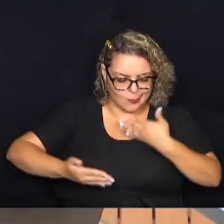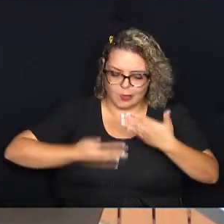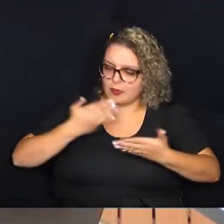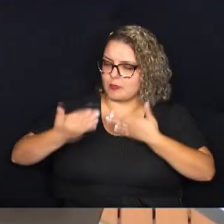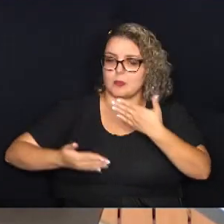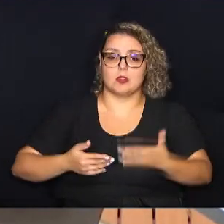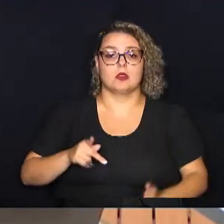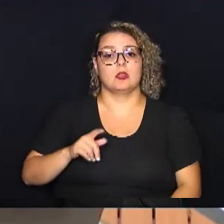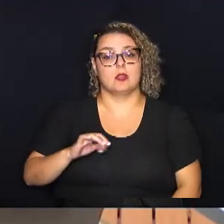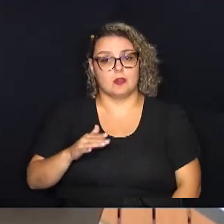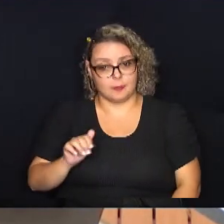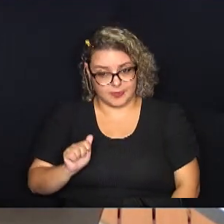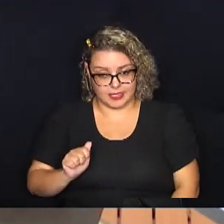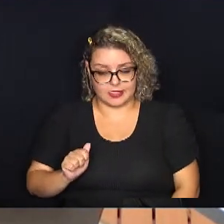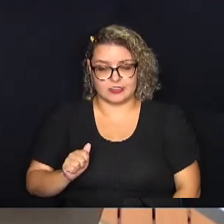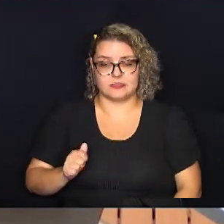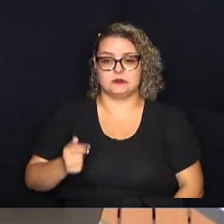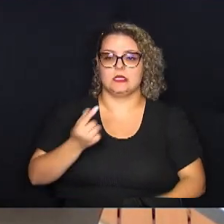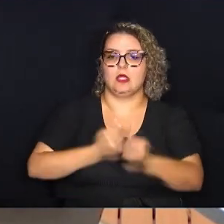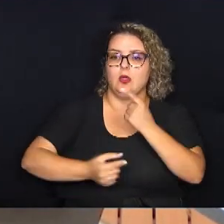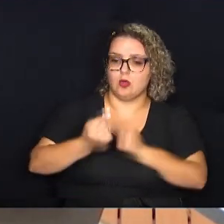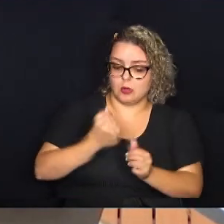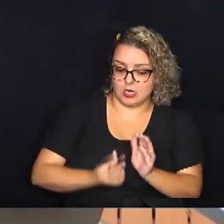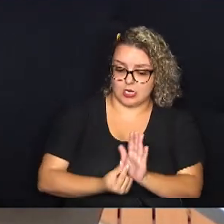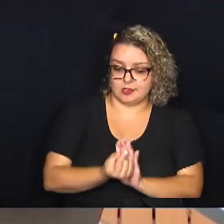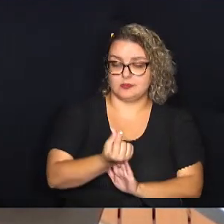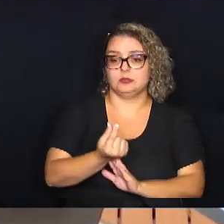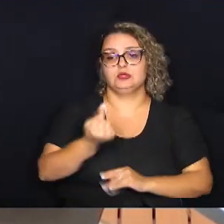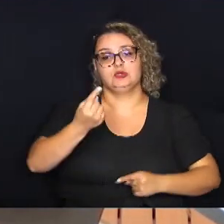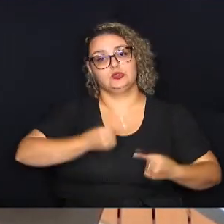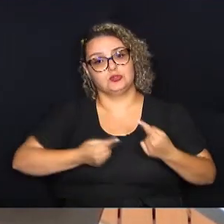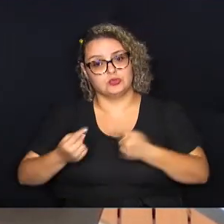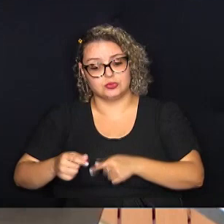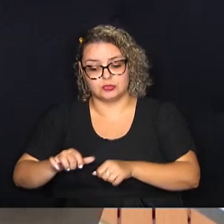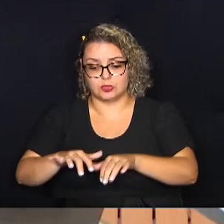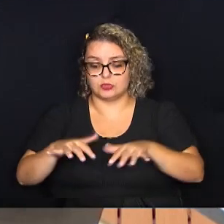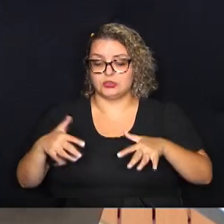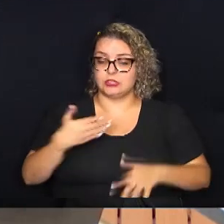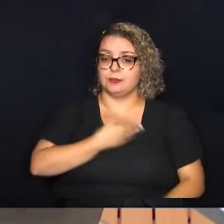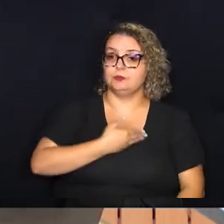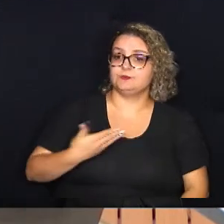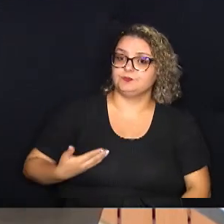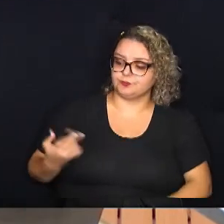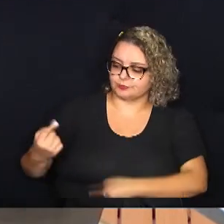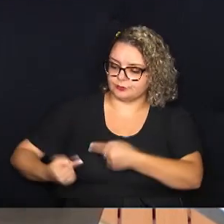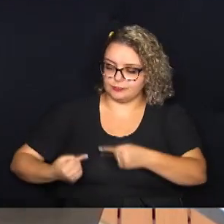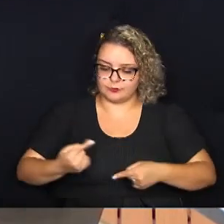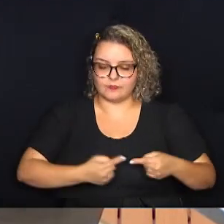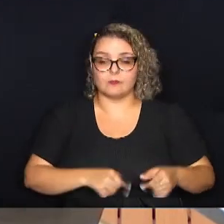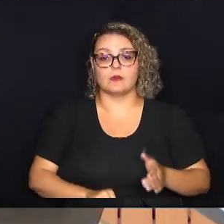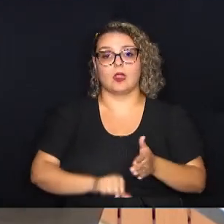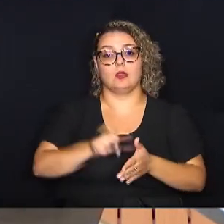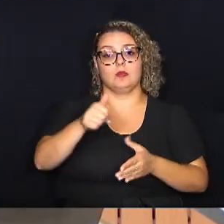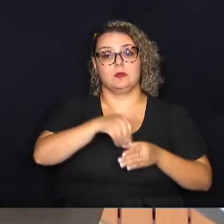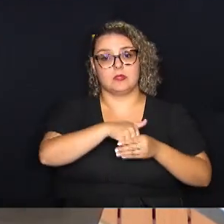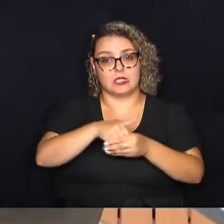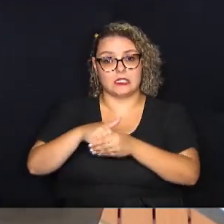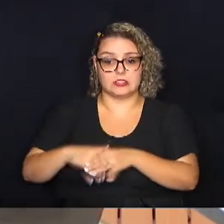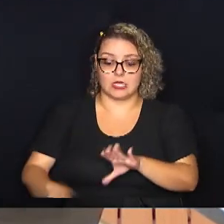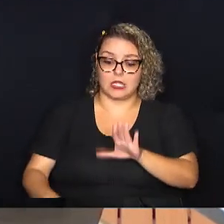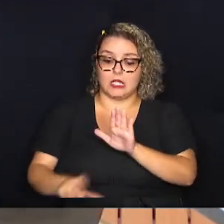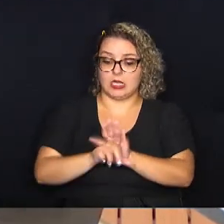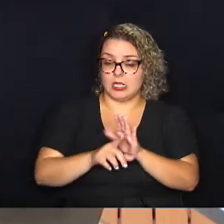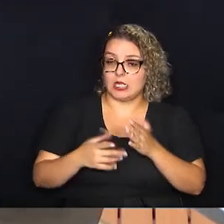que é a peça orçamentária, discutimos na audiência pública, debatemos na primeira